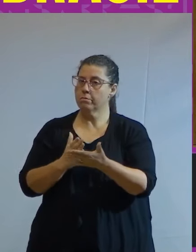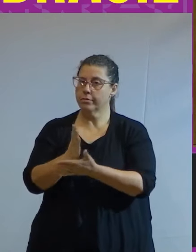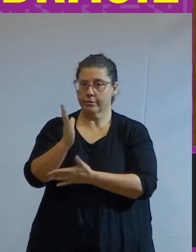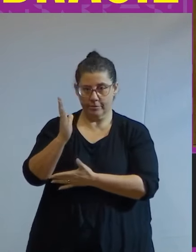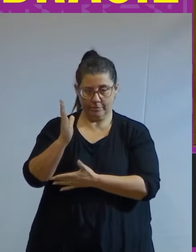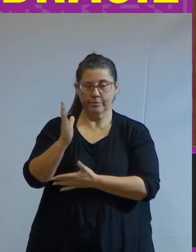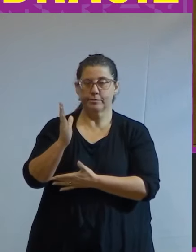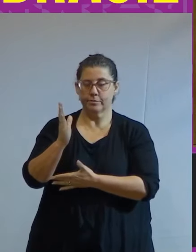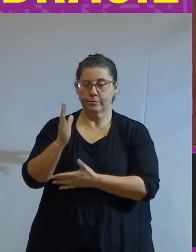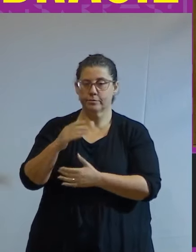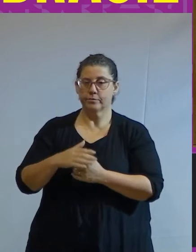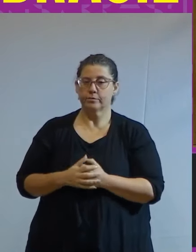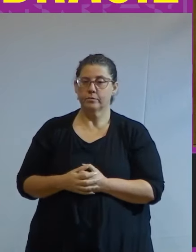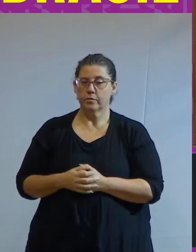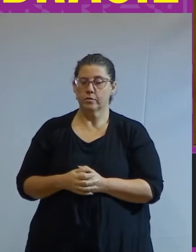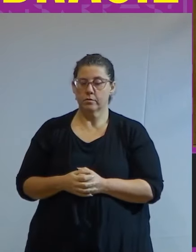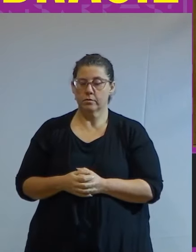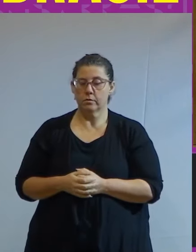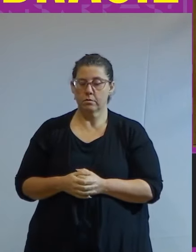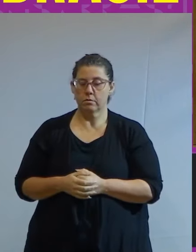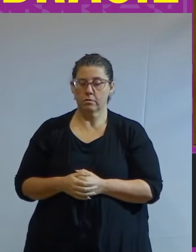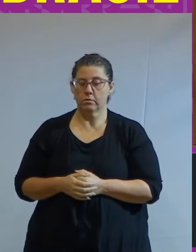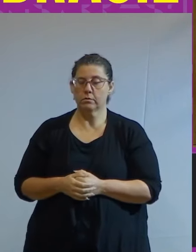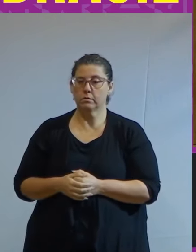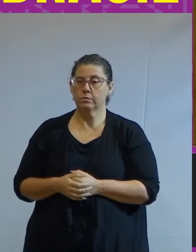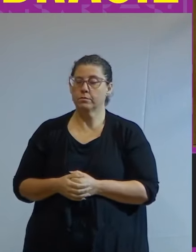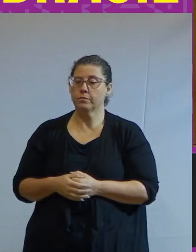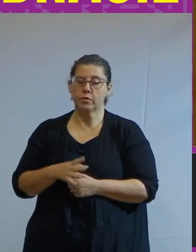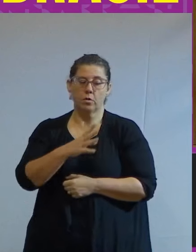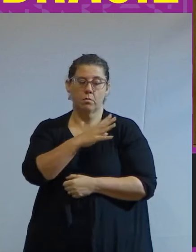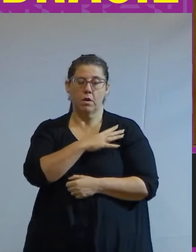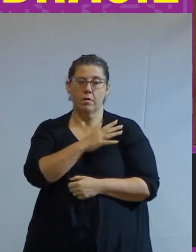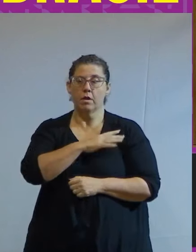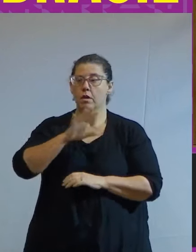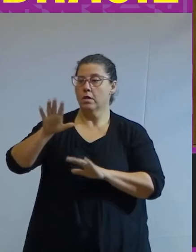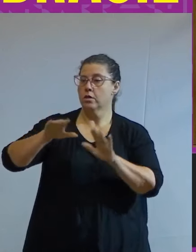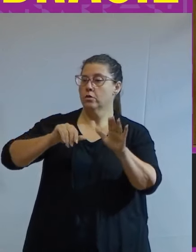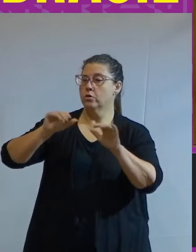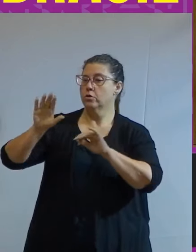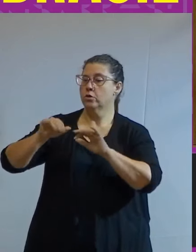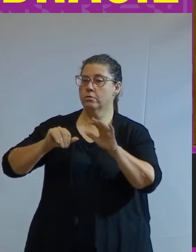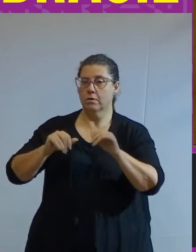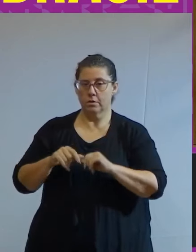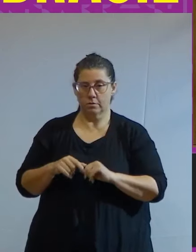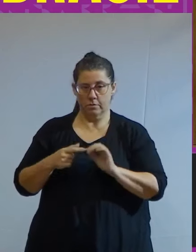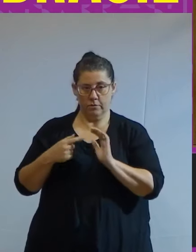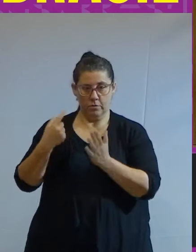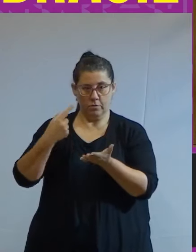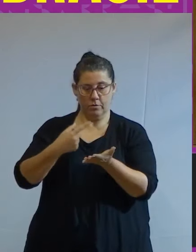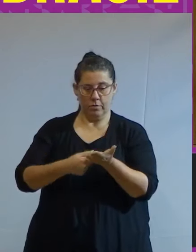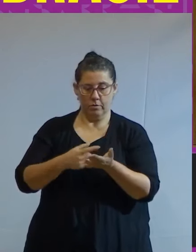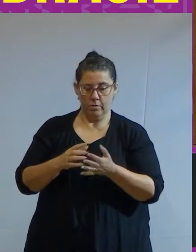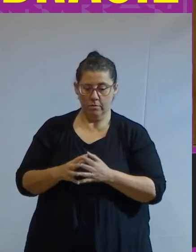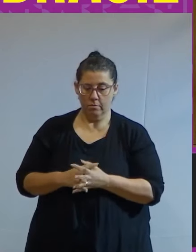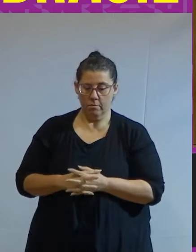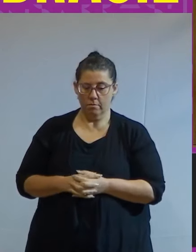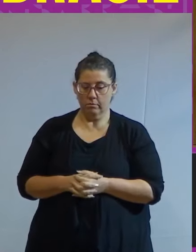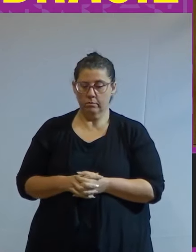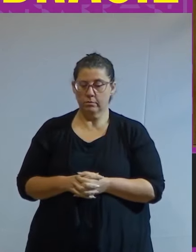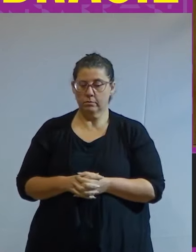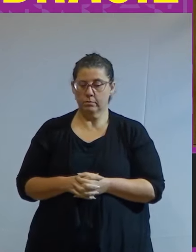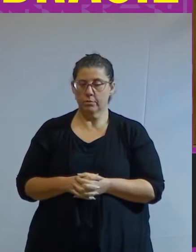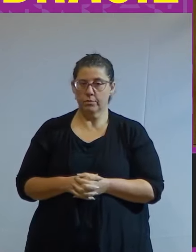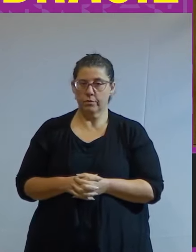oligárquico patrimonial original os militares são chamados a fazer valer o acordado. Bem